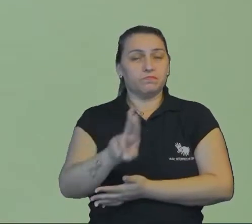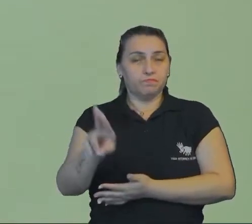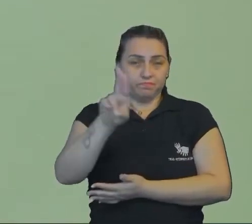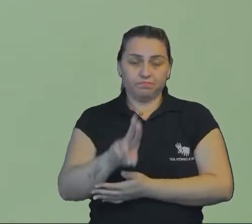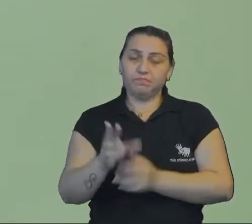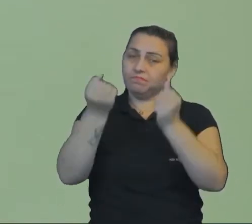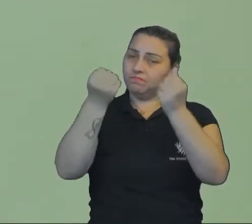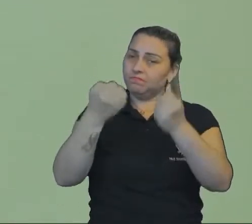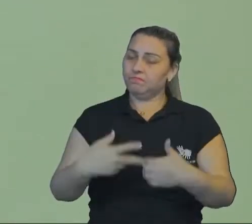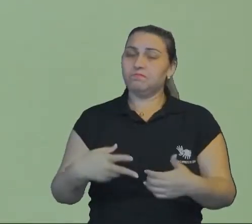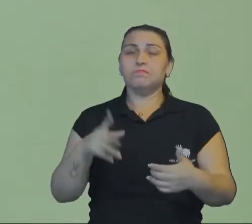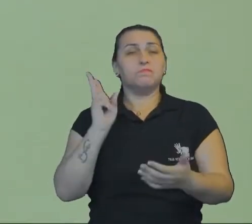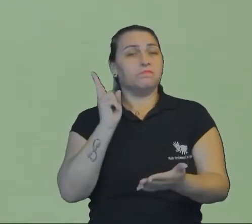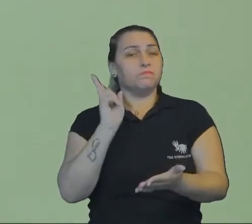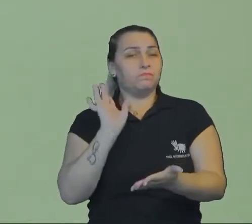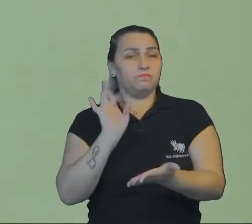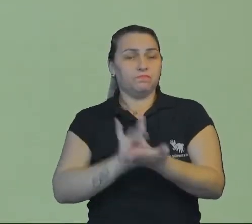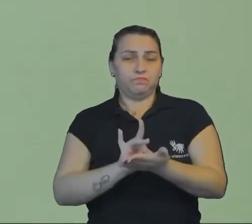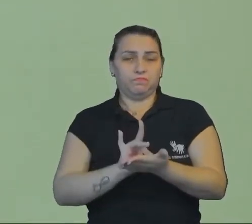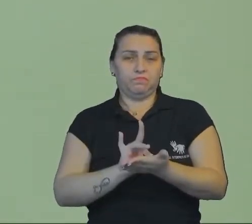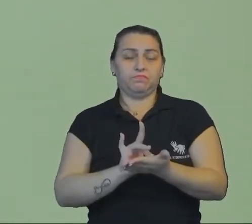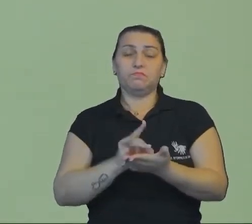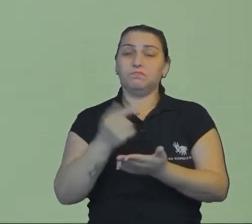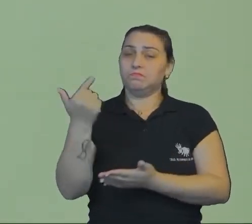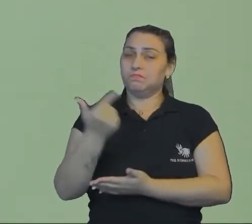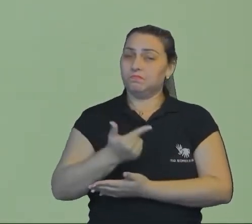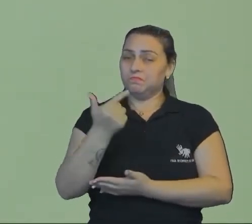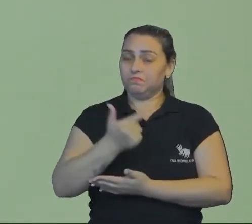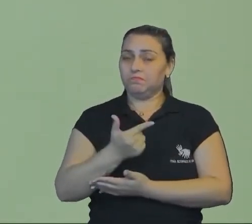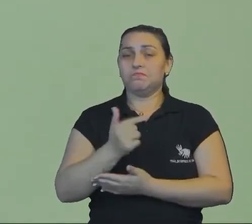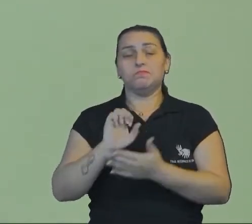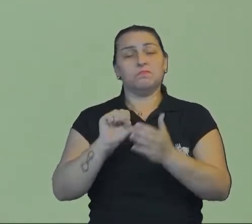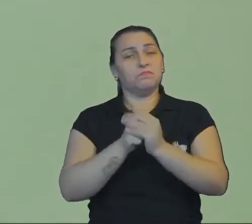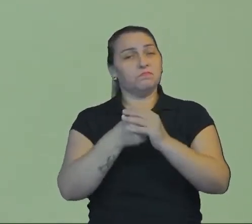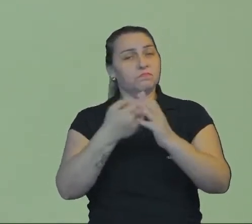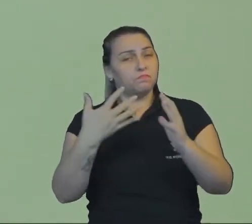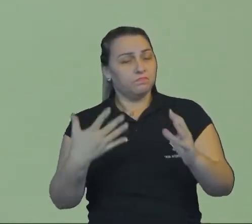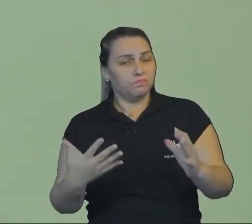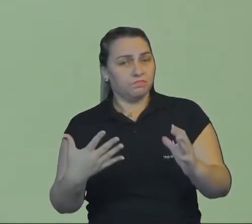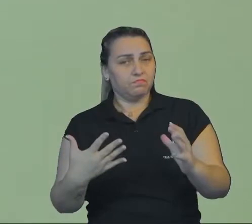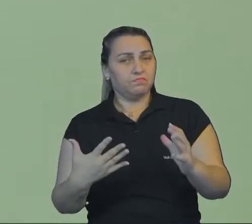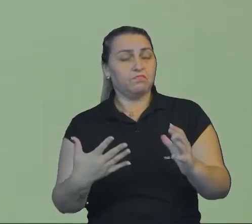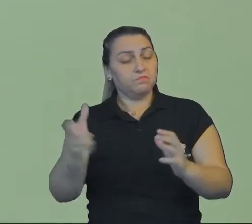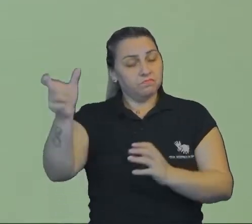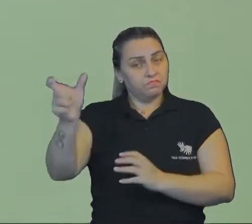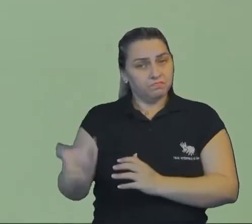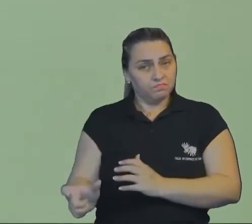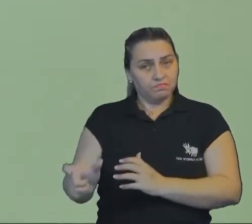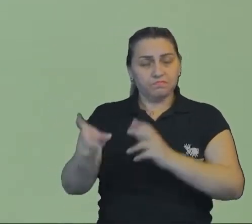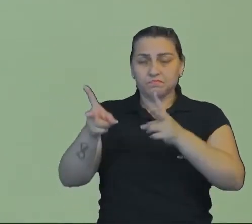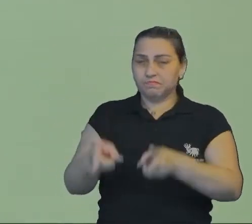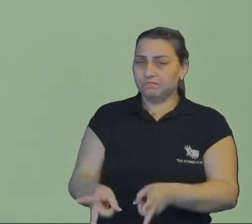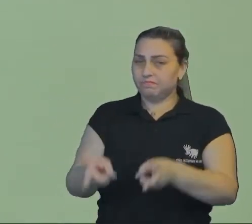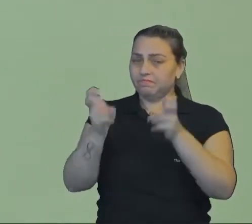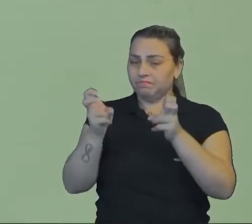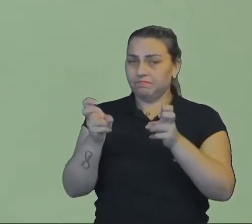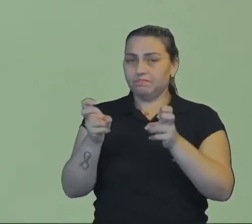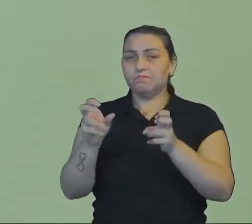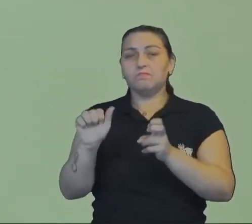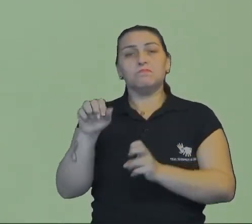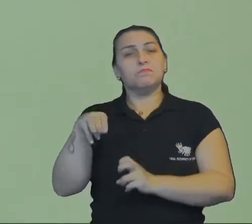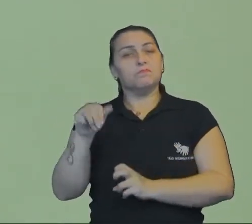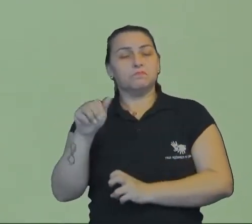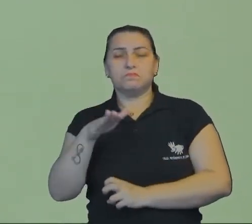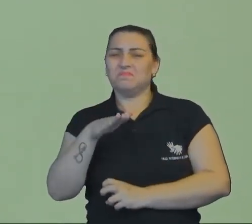define propriamente aquilo. Na segunda, dá uma característica ao sujeito. Então, a gente pode perceber que ele é amargo em sentido